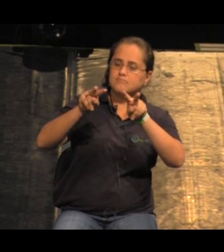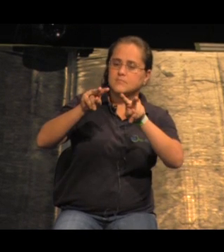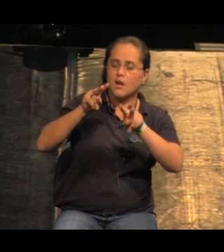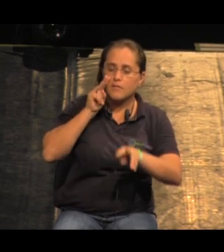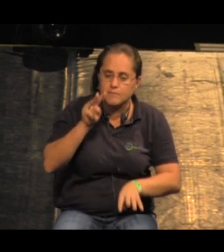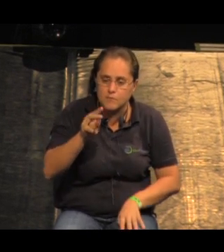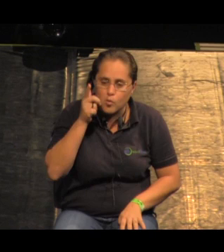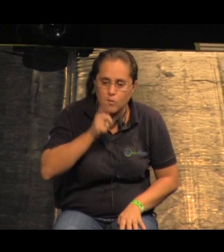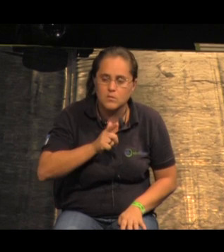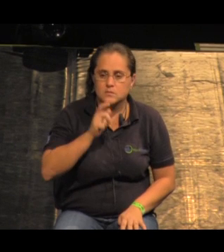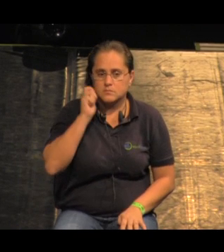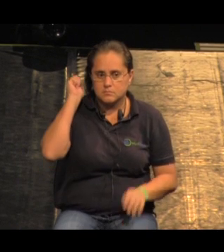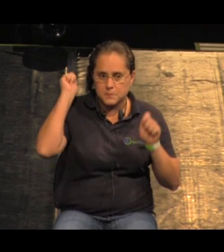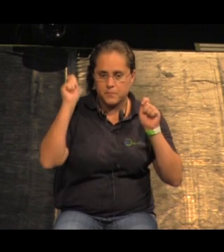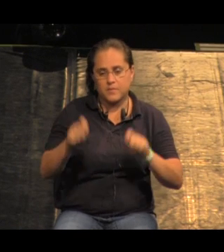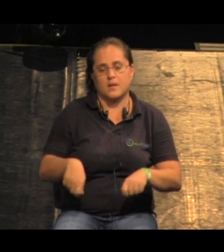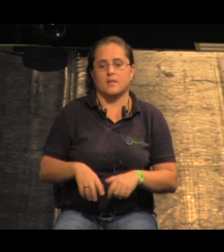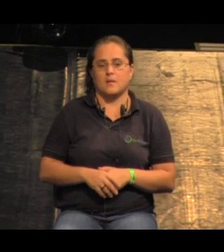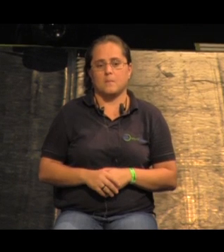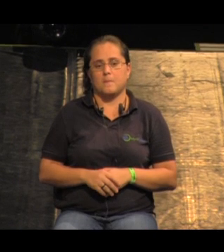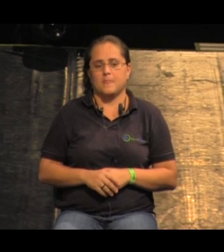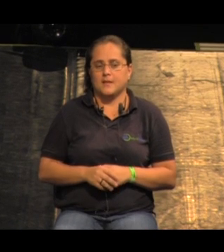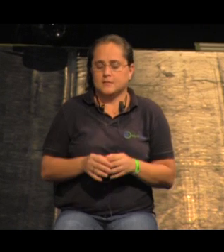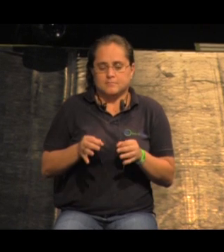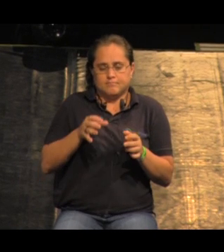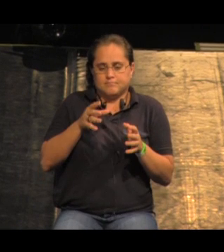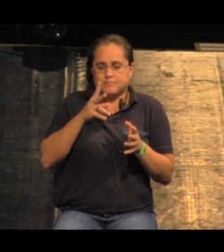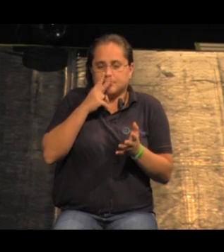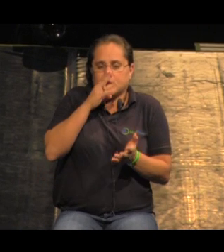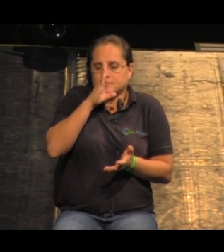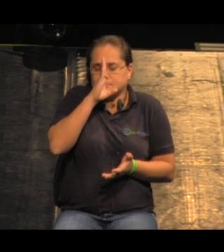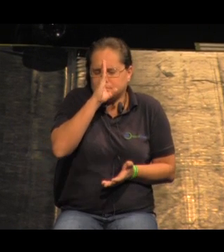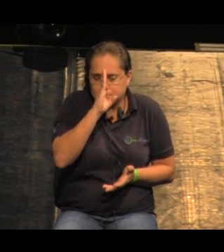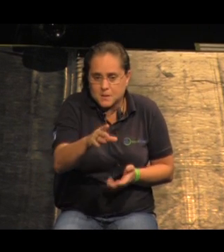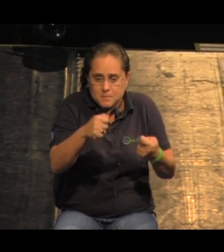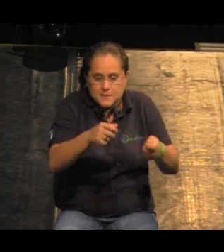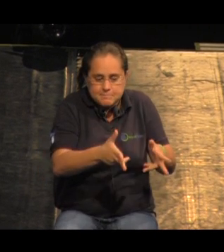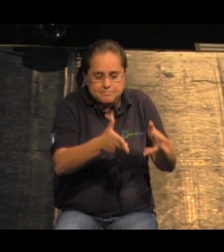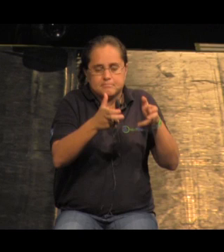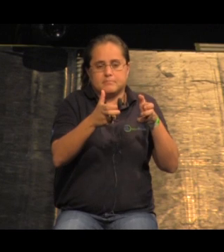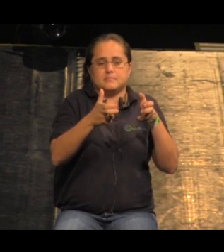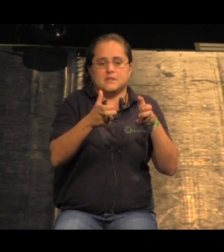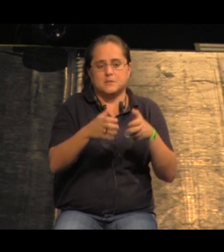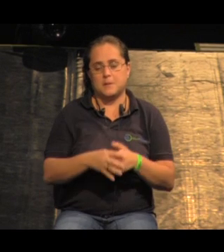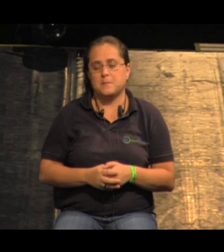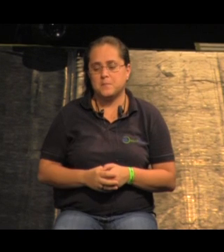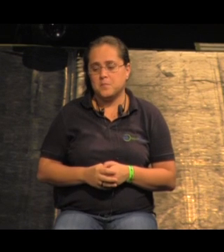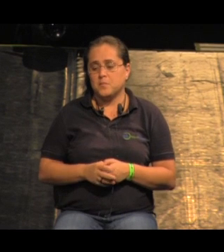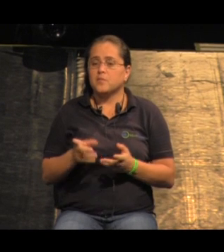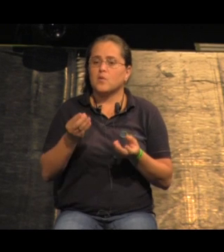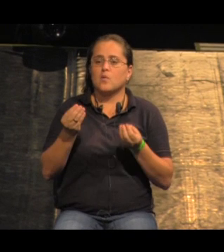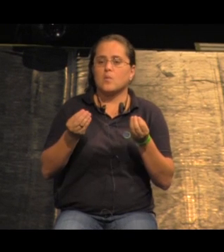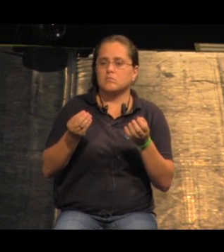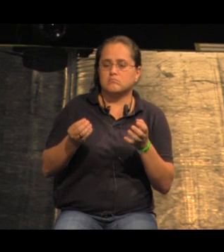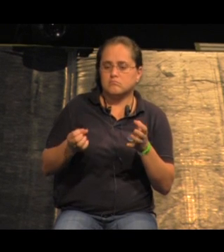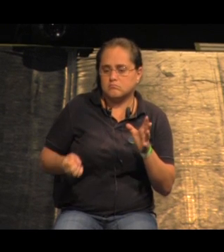crucial, não é uma questão marginal, é uma questão central, ser percebido. Então, isso daqui é como criar